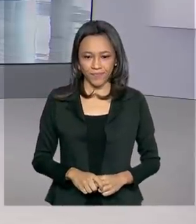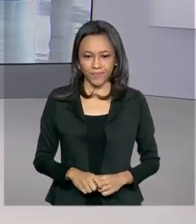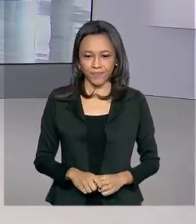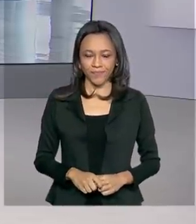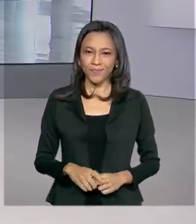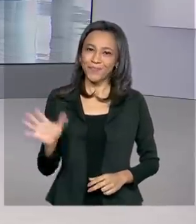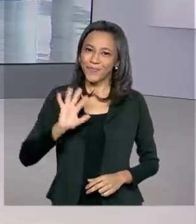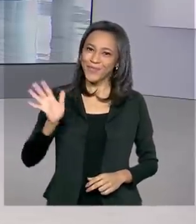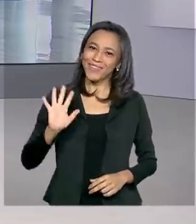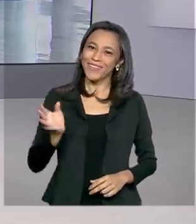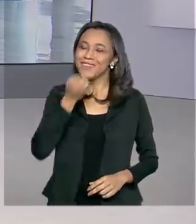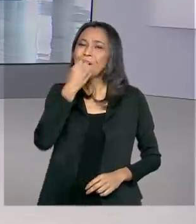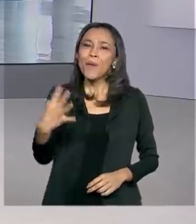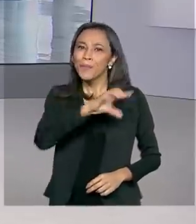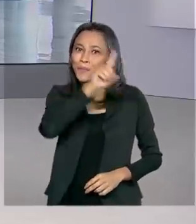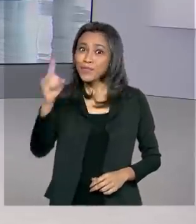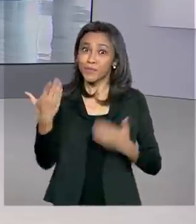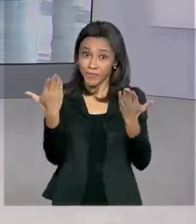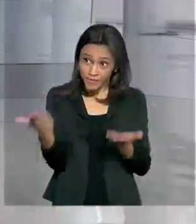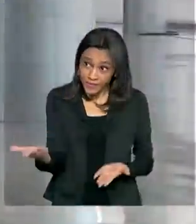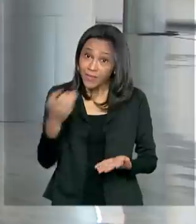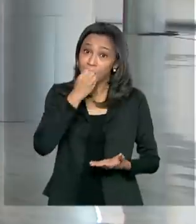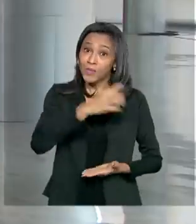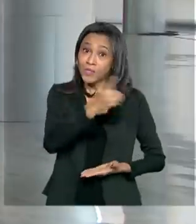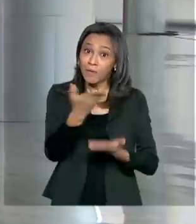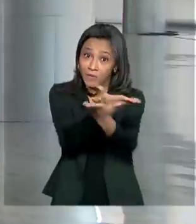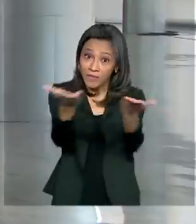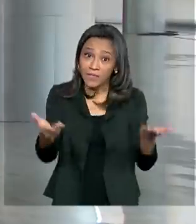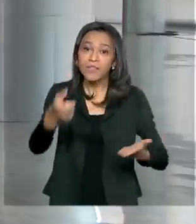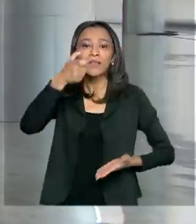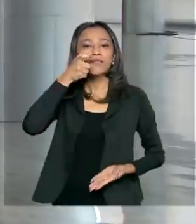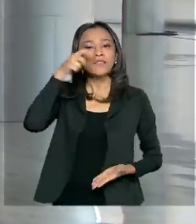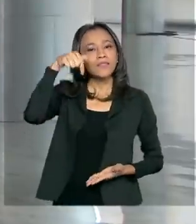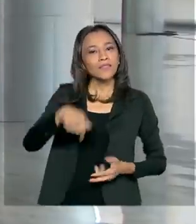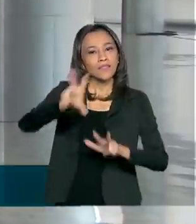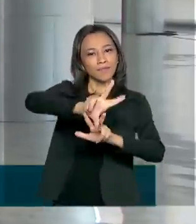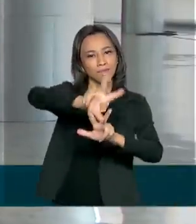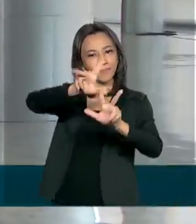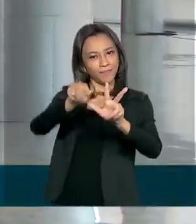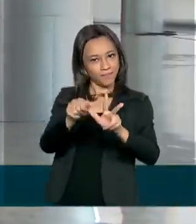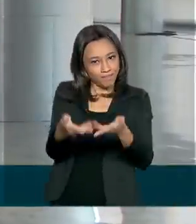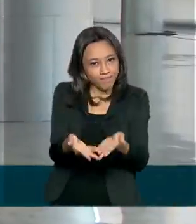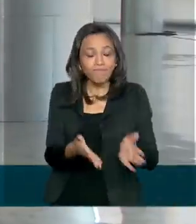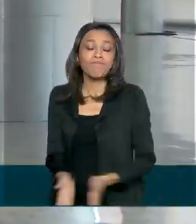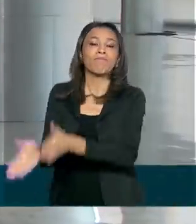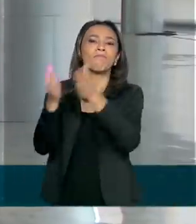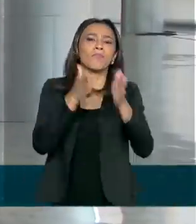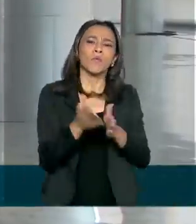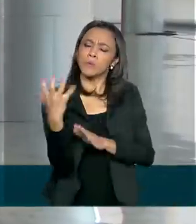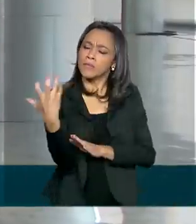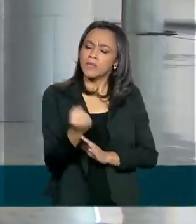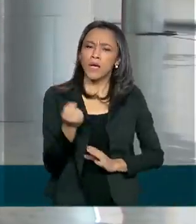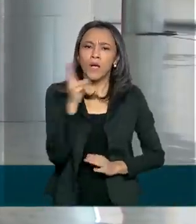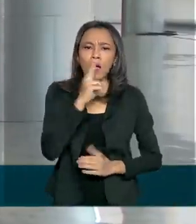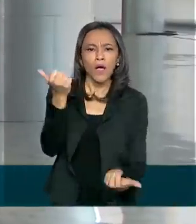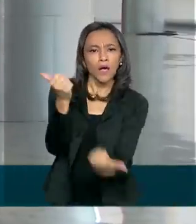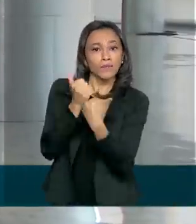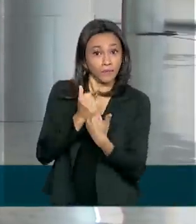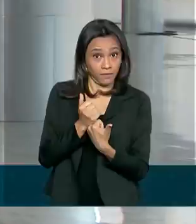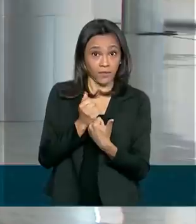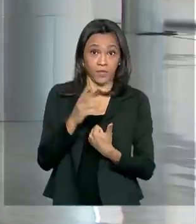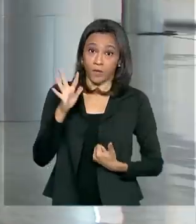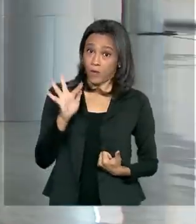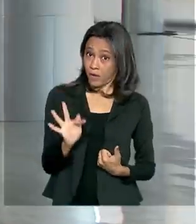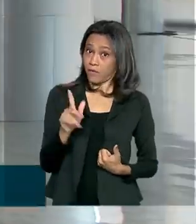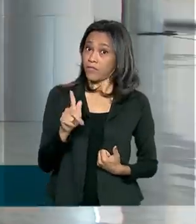Olá, Roberto! Bom dia para você, bom dia para você que acompanha a TV Brasil. O saque emergencial do FGTS é mais